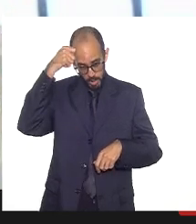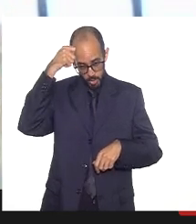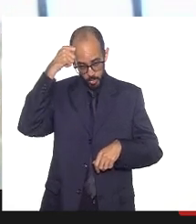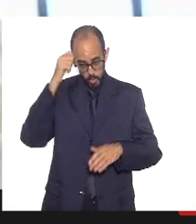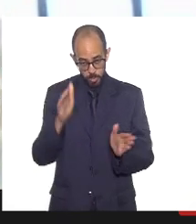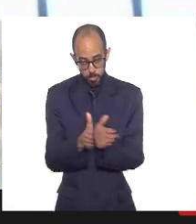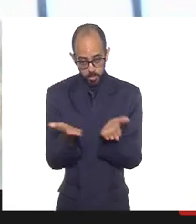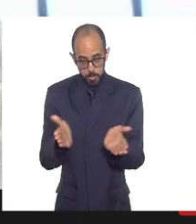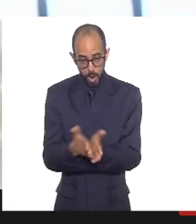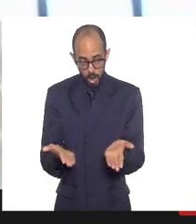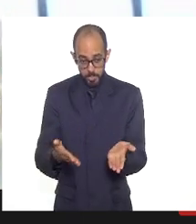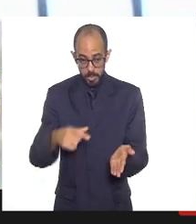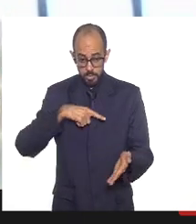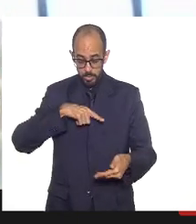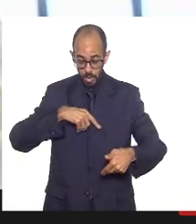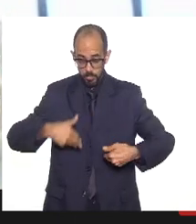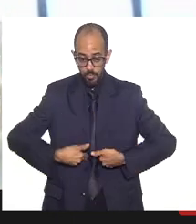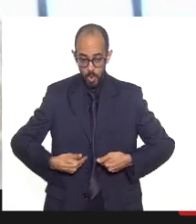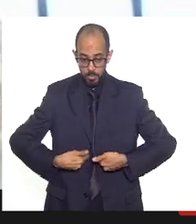tem fome.